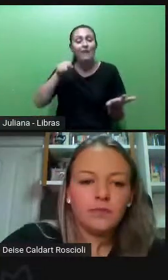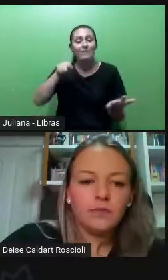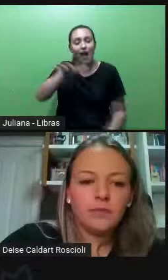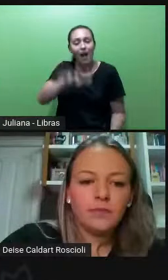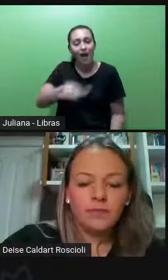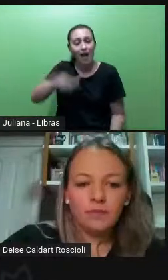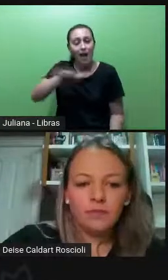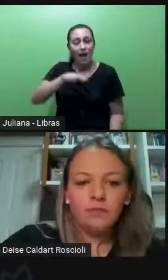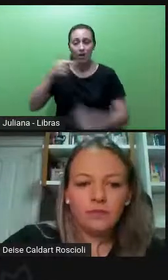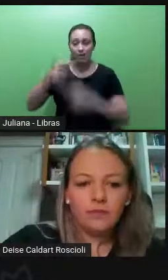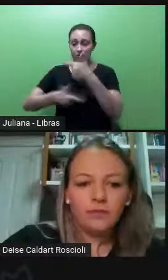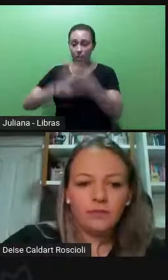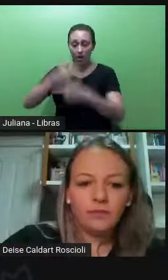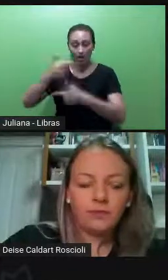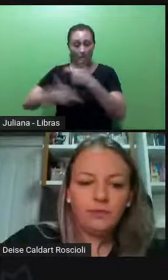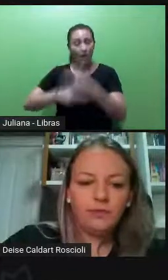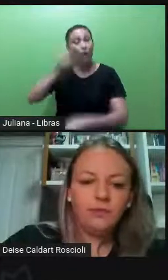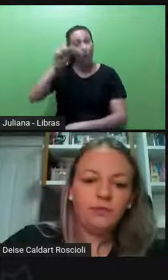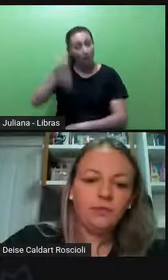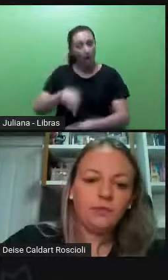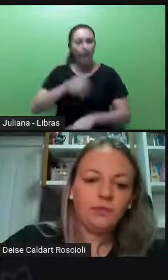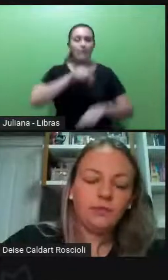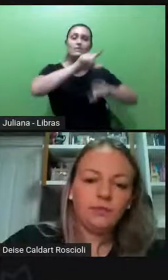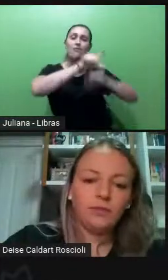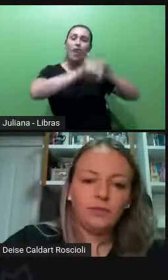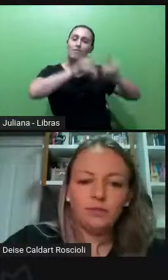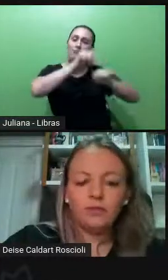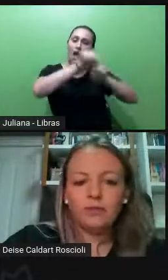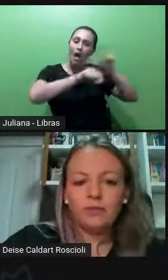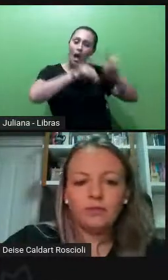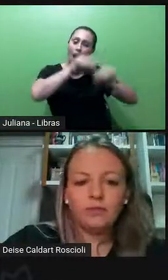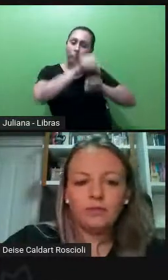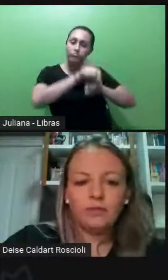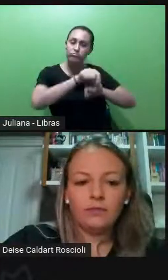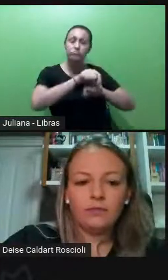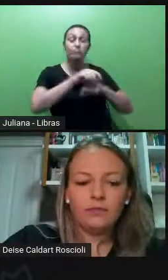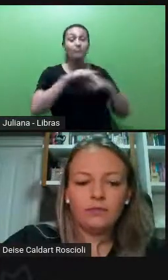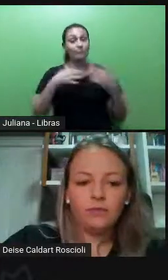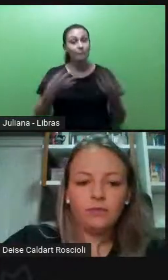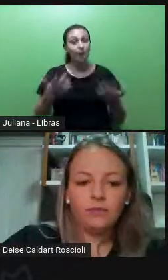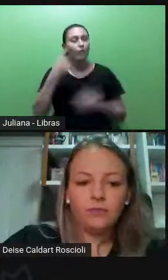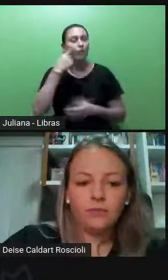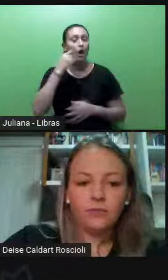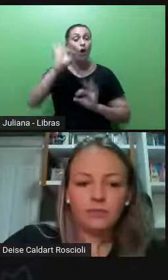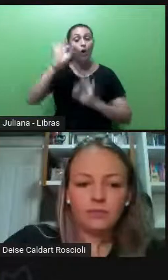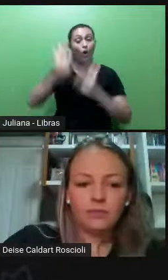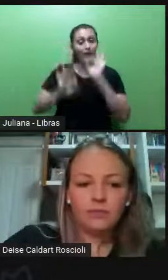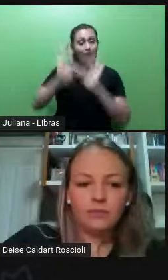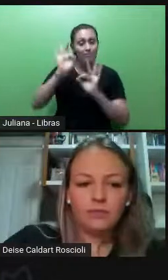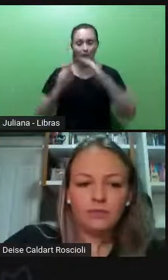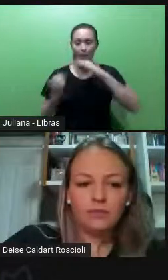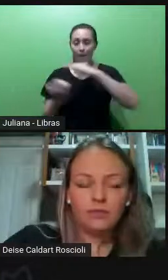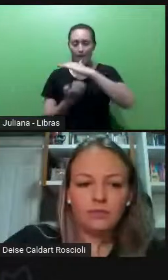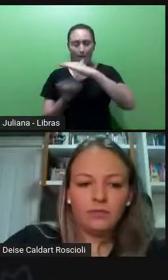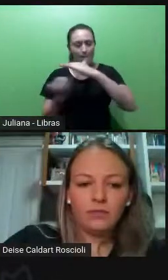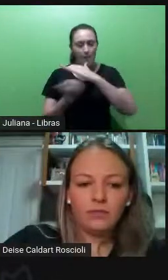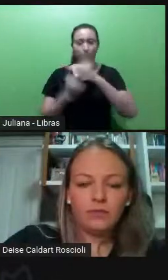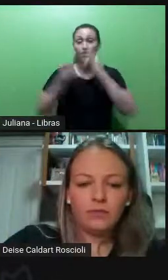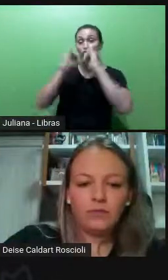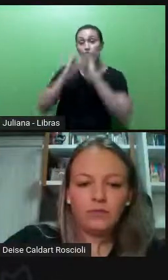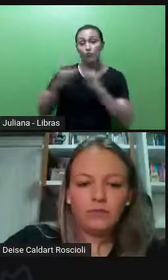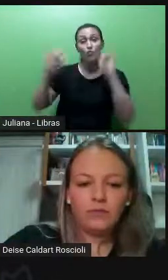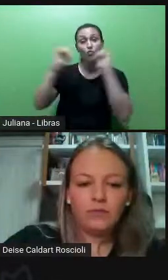se dá pelo processo de recrutamento e seleção. Ou seja, é quando as organizações, elas buscam, elas divulgam suas